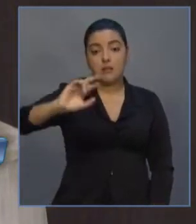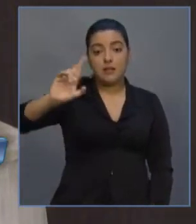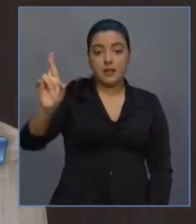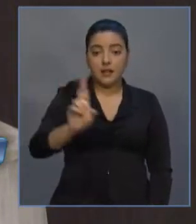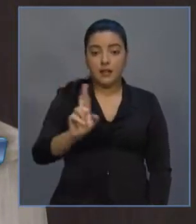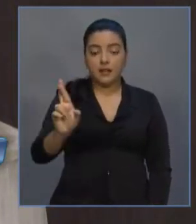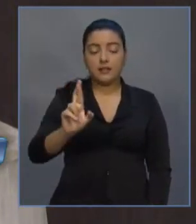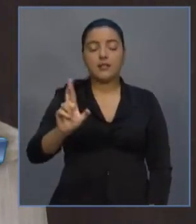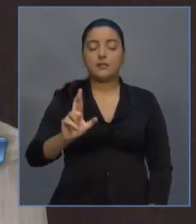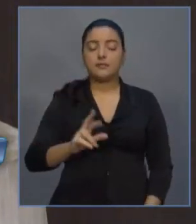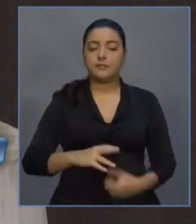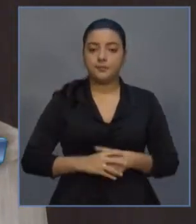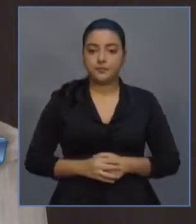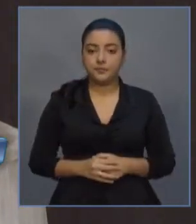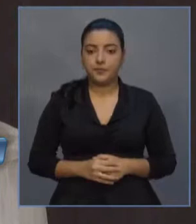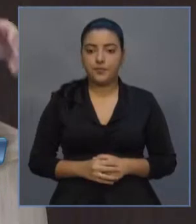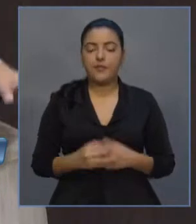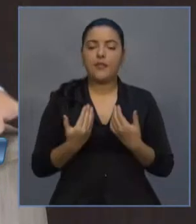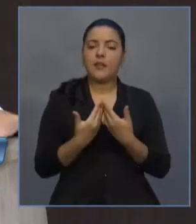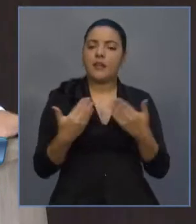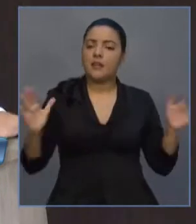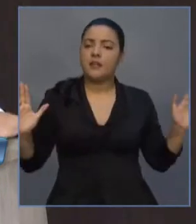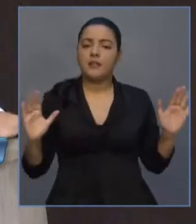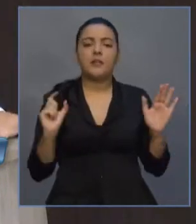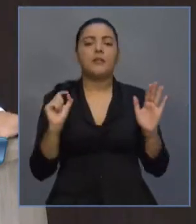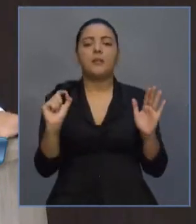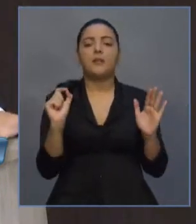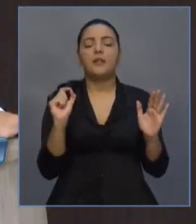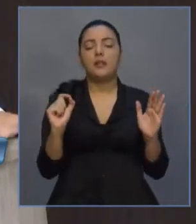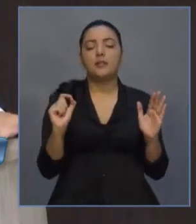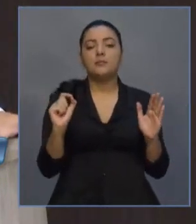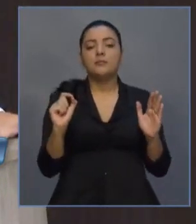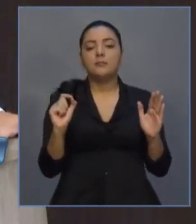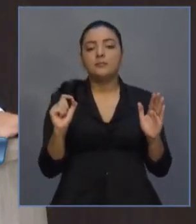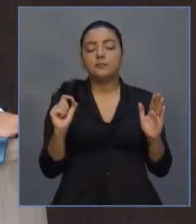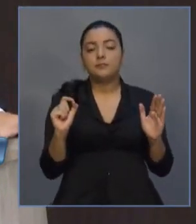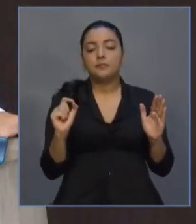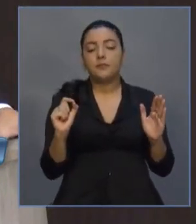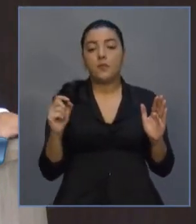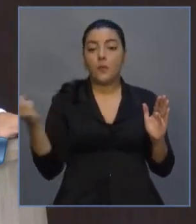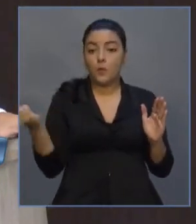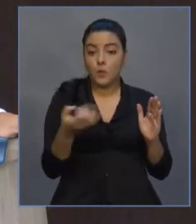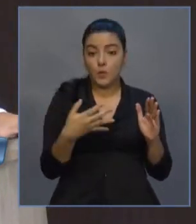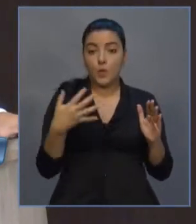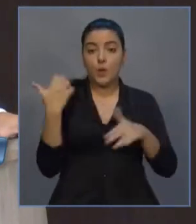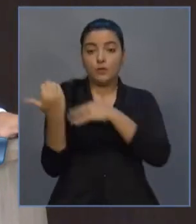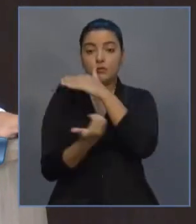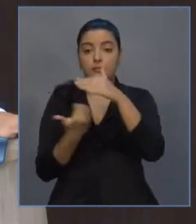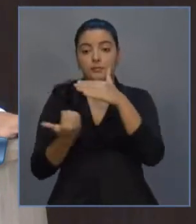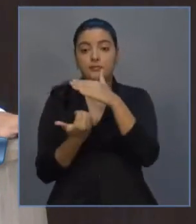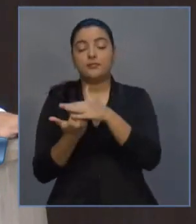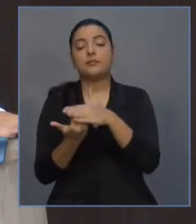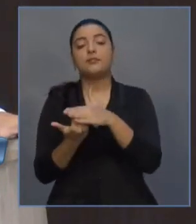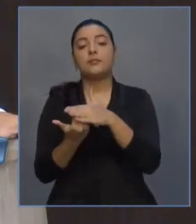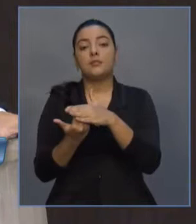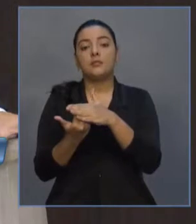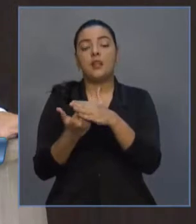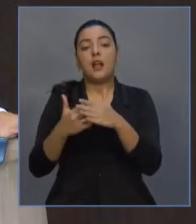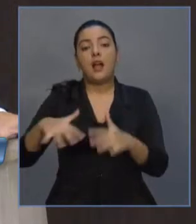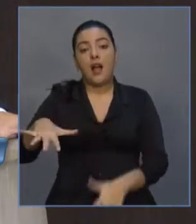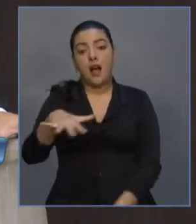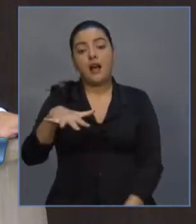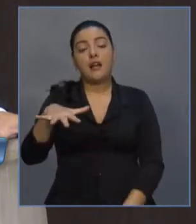Inaugurando-se um empreendimento siderúrgico,